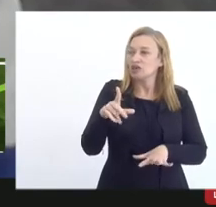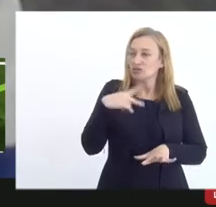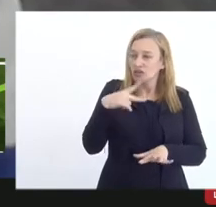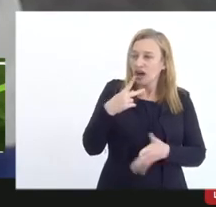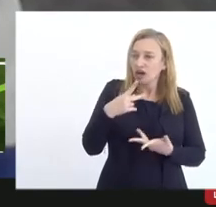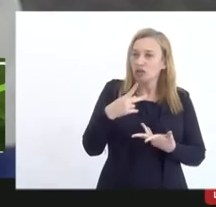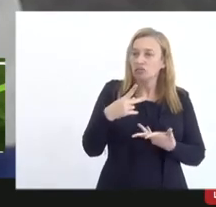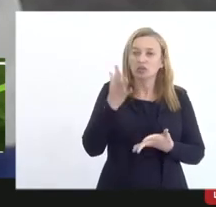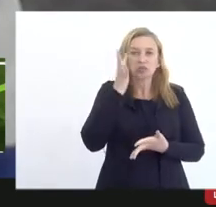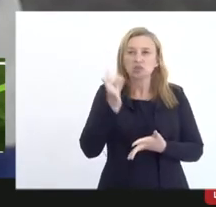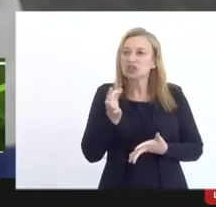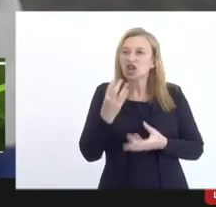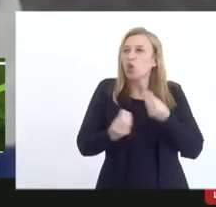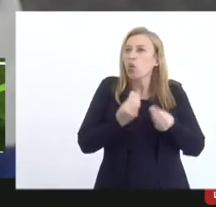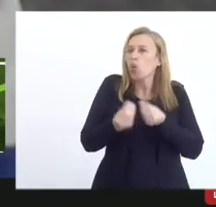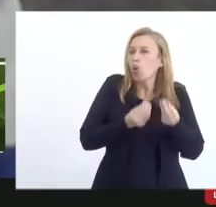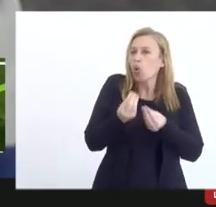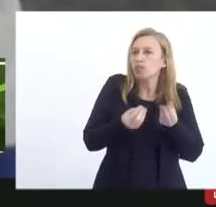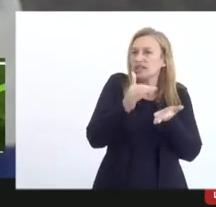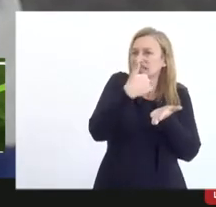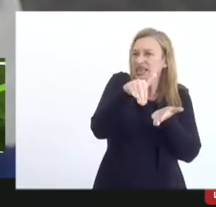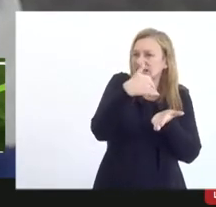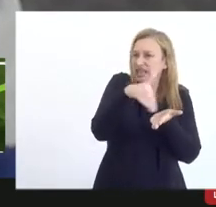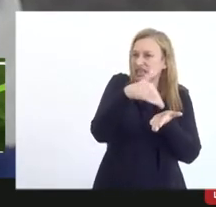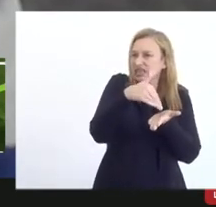eu não sei como a secretaria poderia